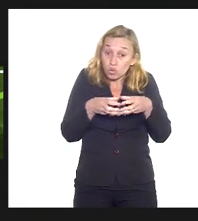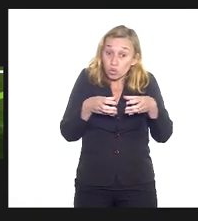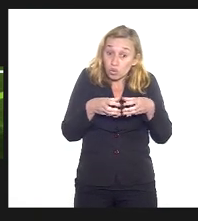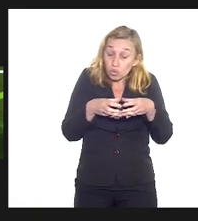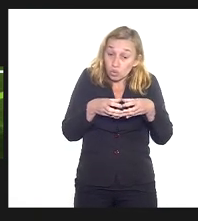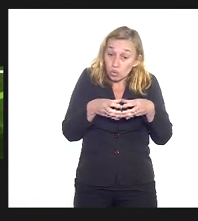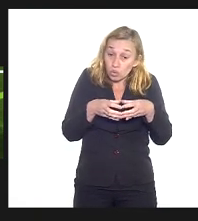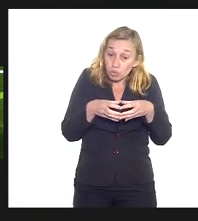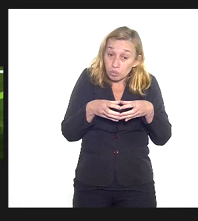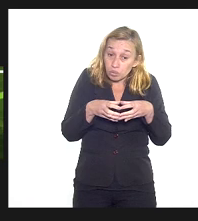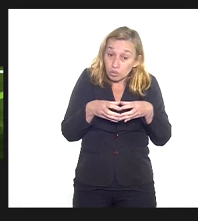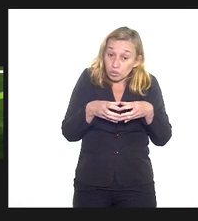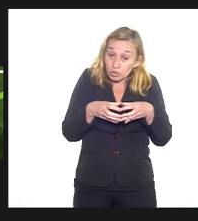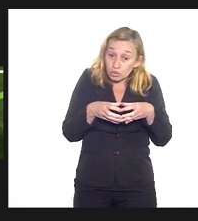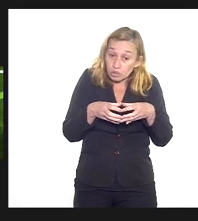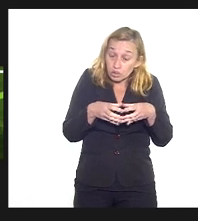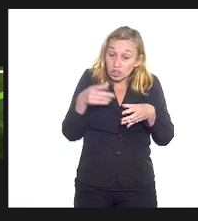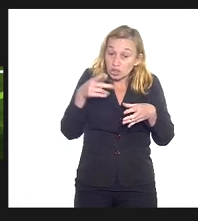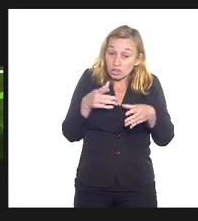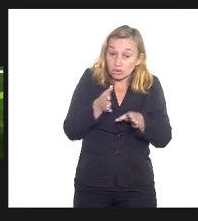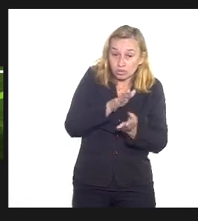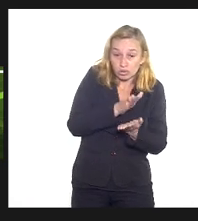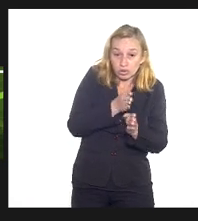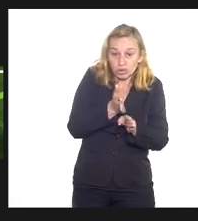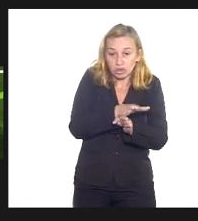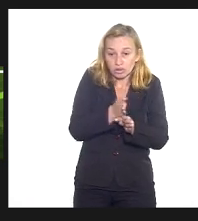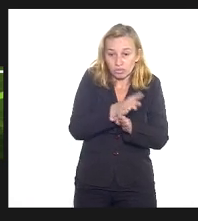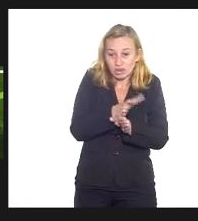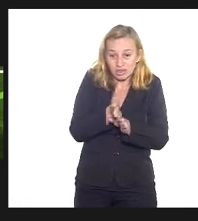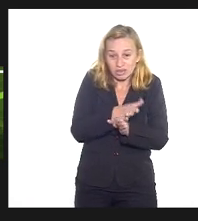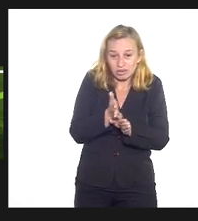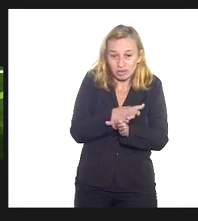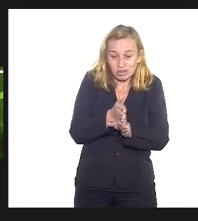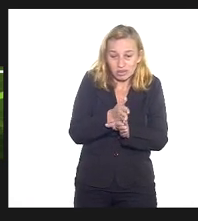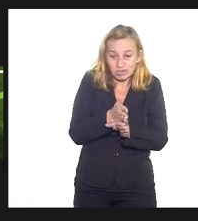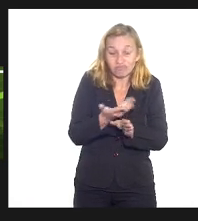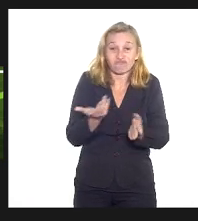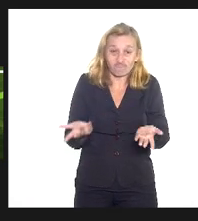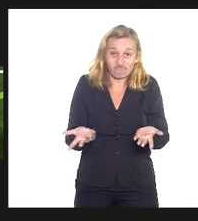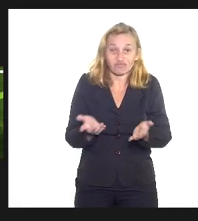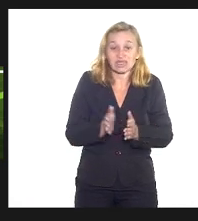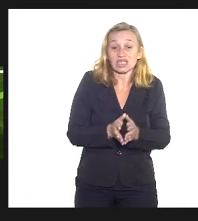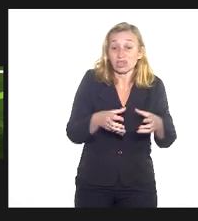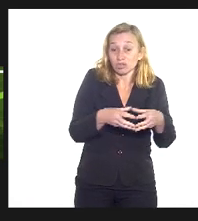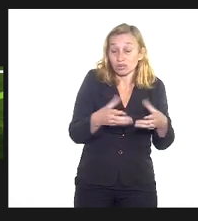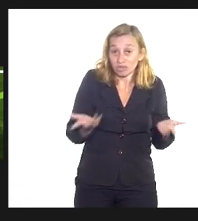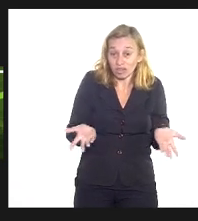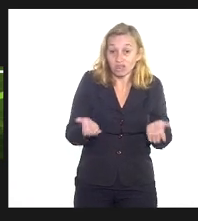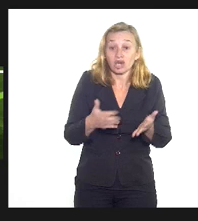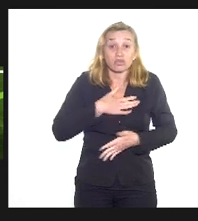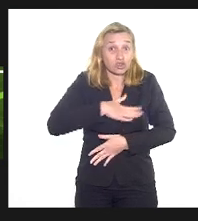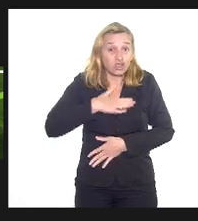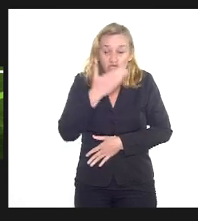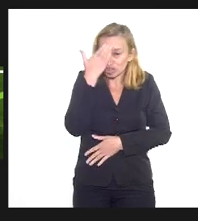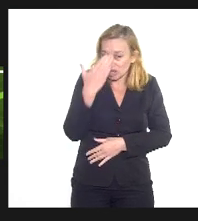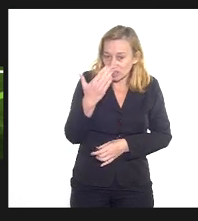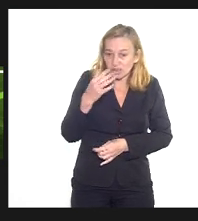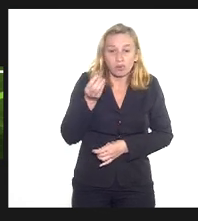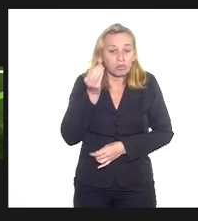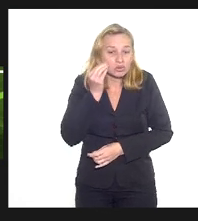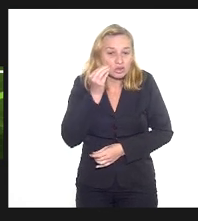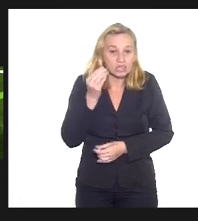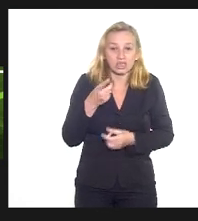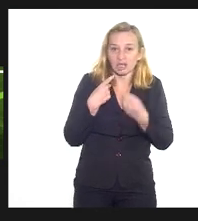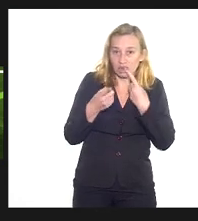incide sobre nós que estamos aqui que acaba deixando a gente em extrema vulnerabilidade por mais eu só gostaria de agradecer a oportunidade de aqui